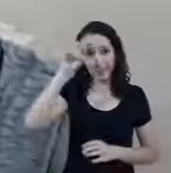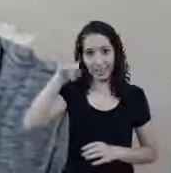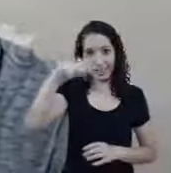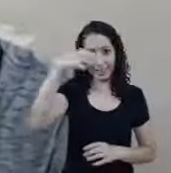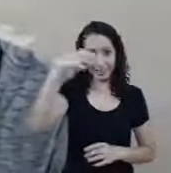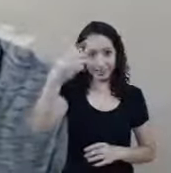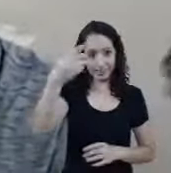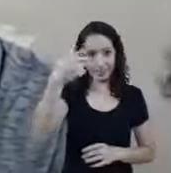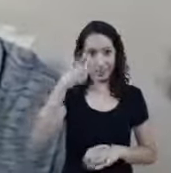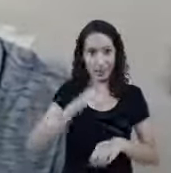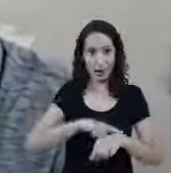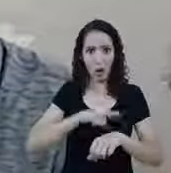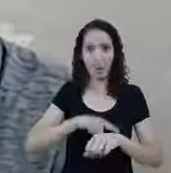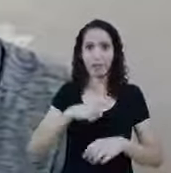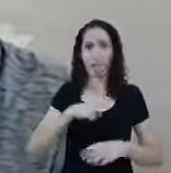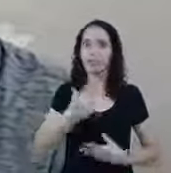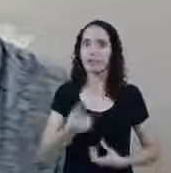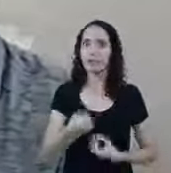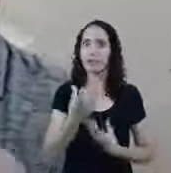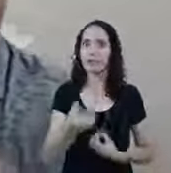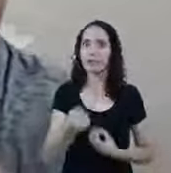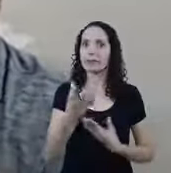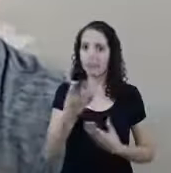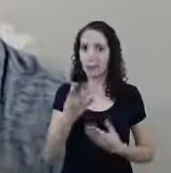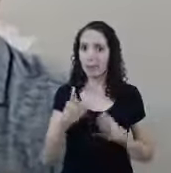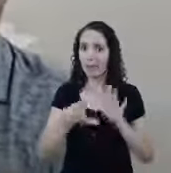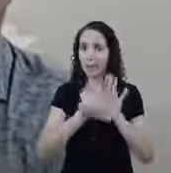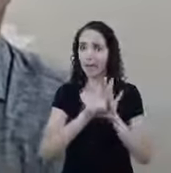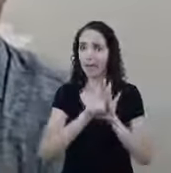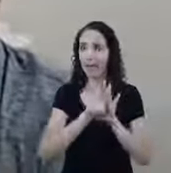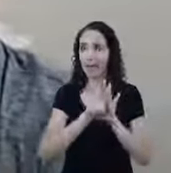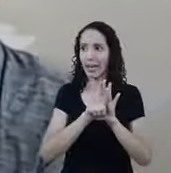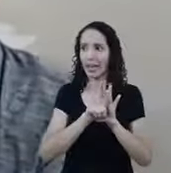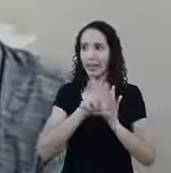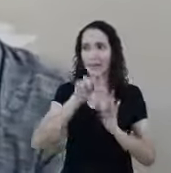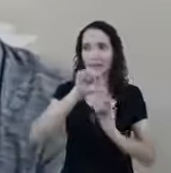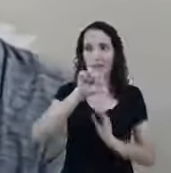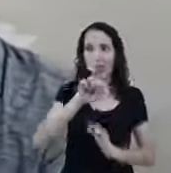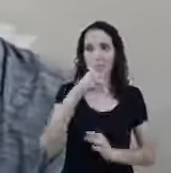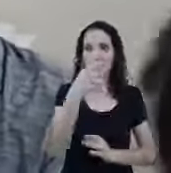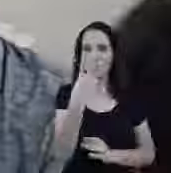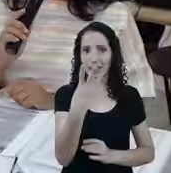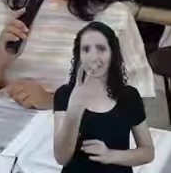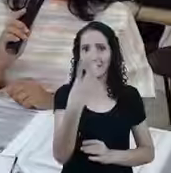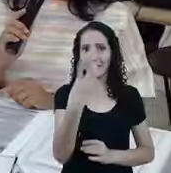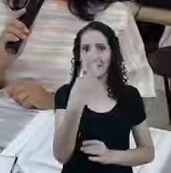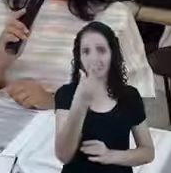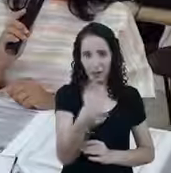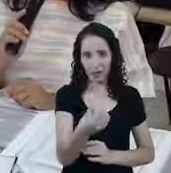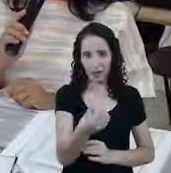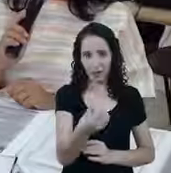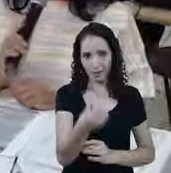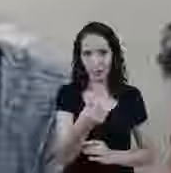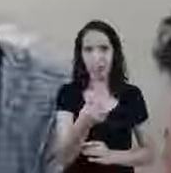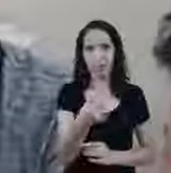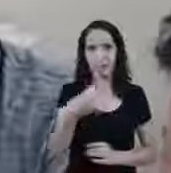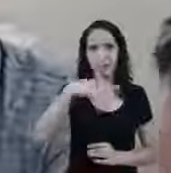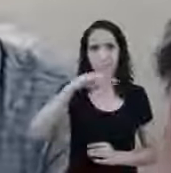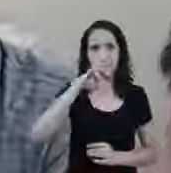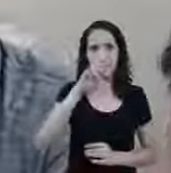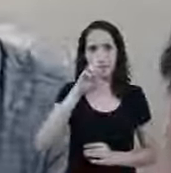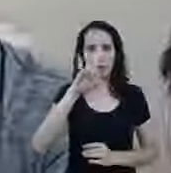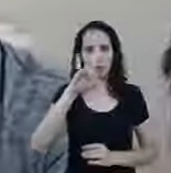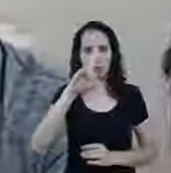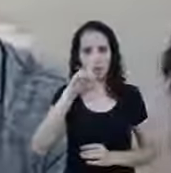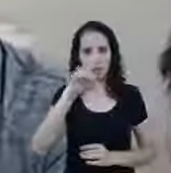Uma Essa informação Podemos Informação Da lei 936 936 Medida provisória 936 Medida provisória